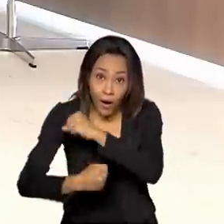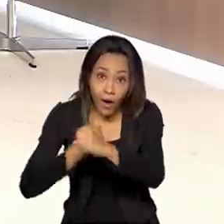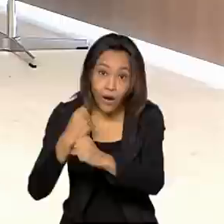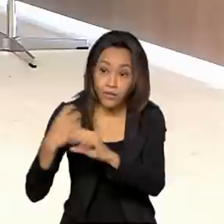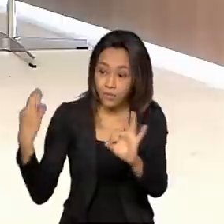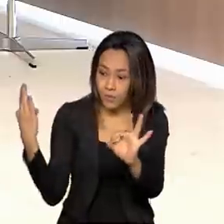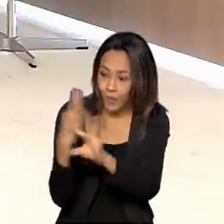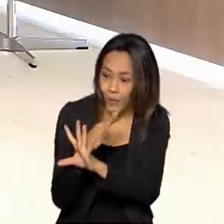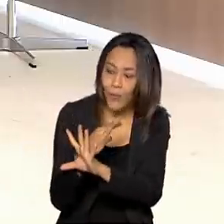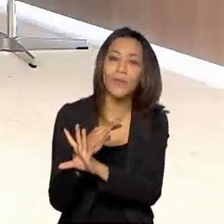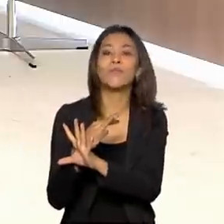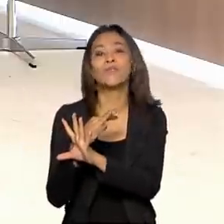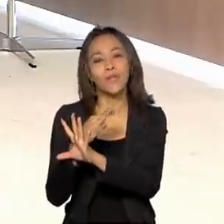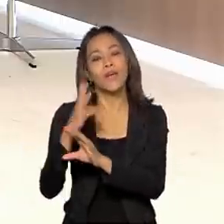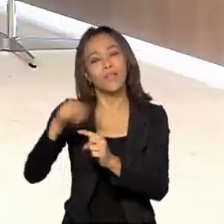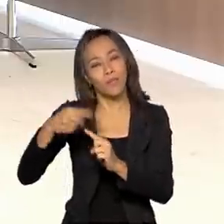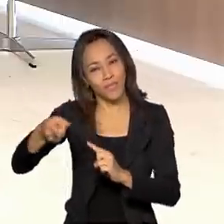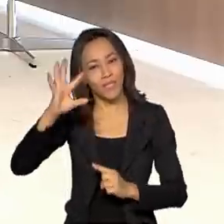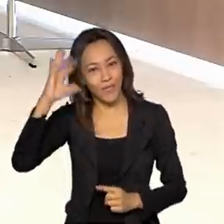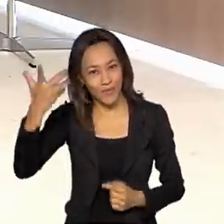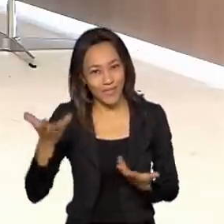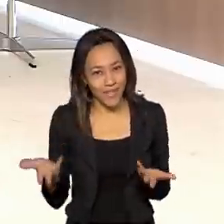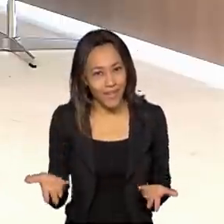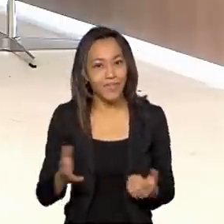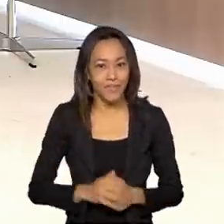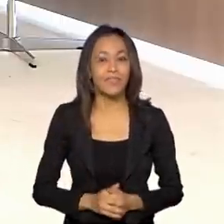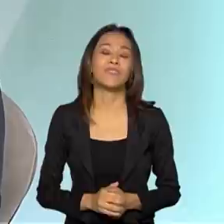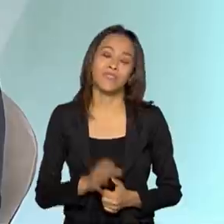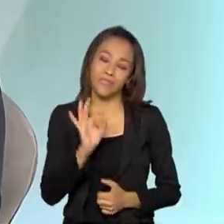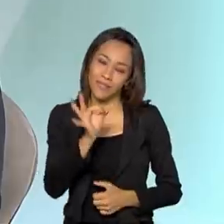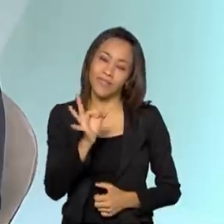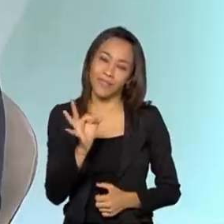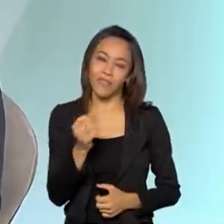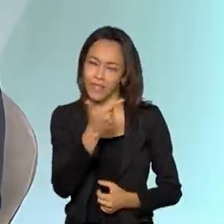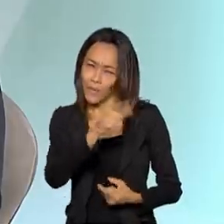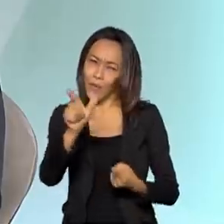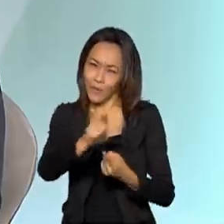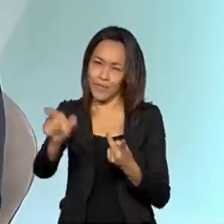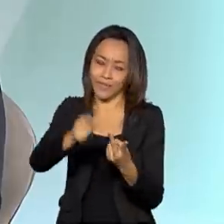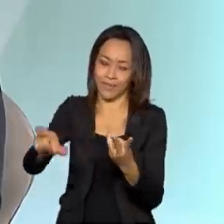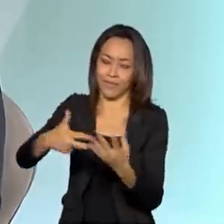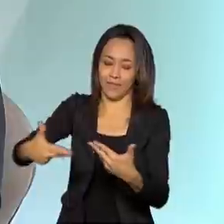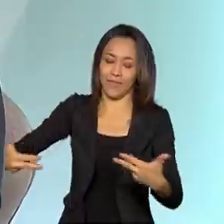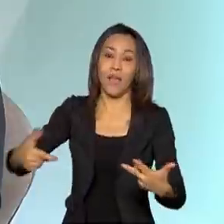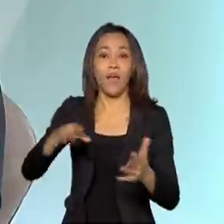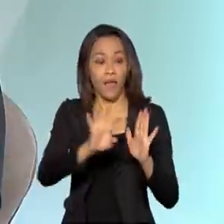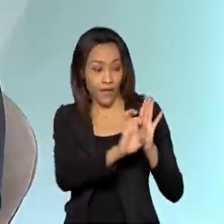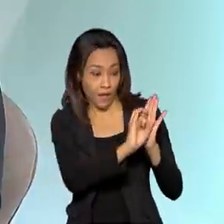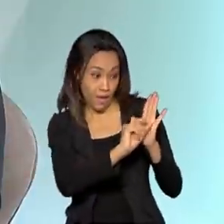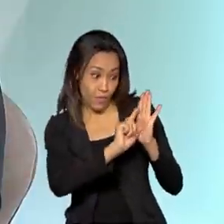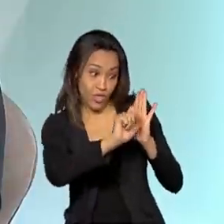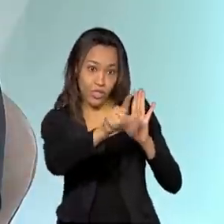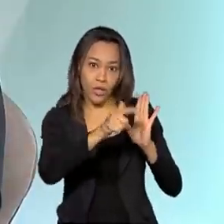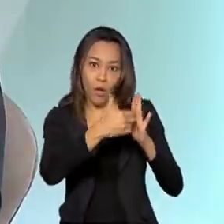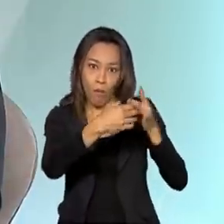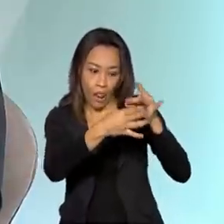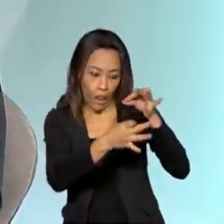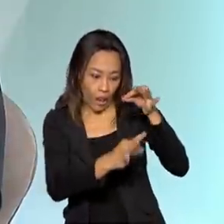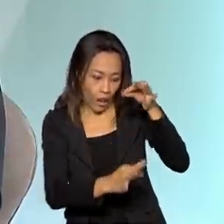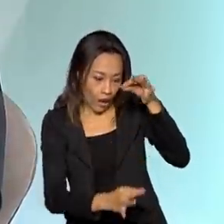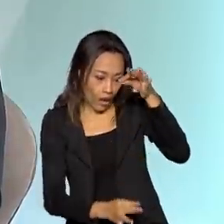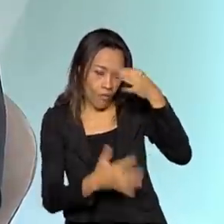tem e essa questão está redovida. É isso, Exatamente. Essa e várias outras questões. Enfim, é um edital bastante complexo, grande,